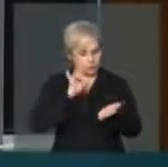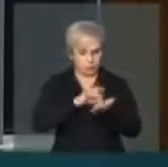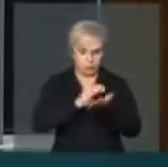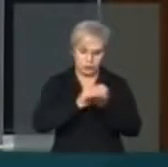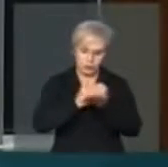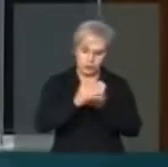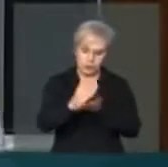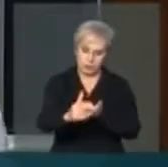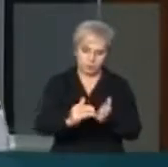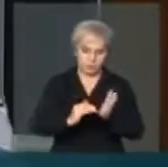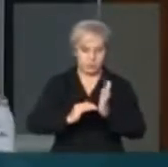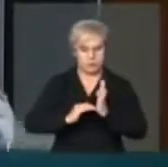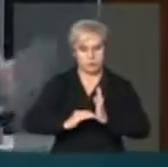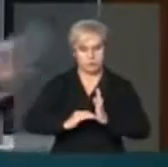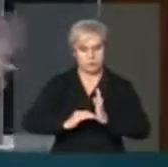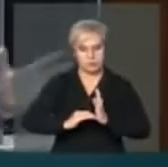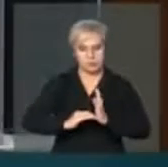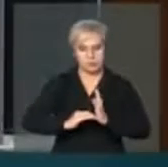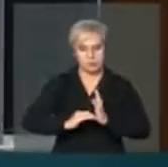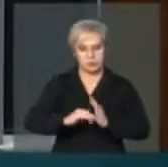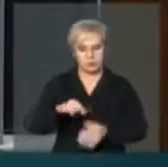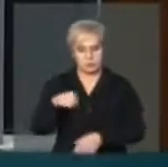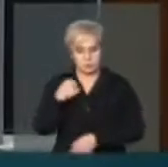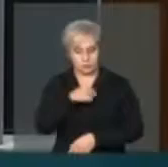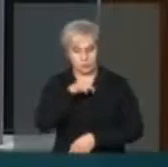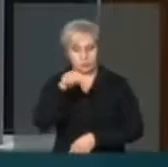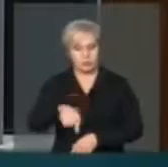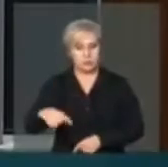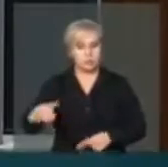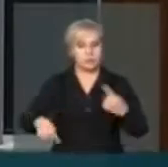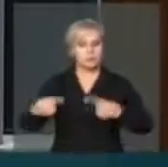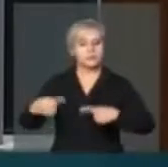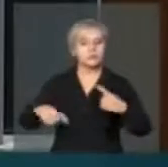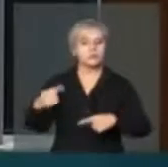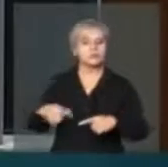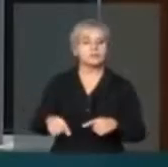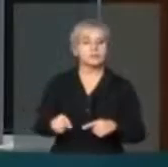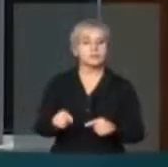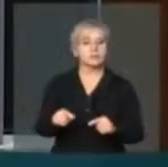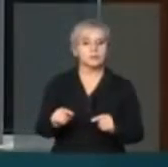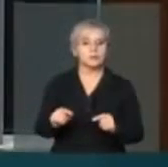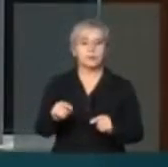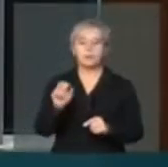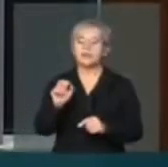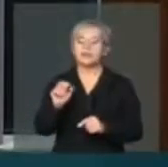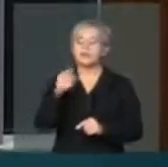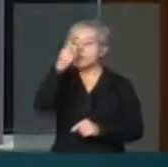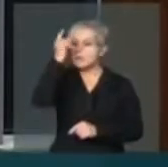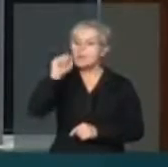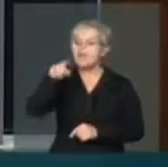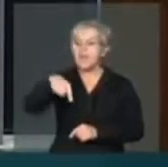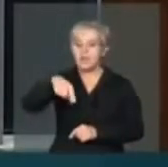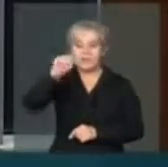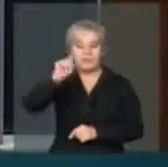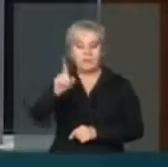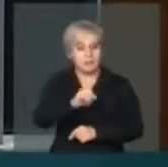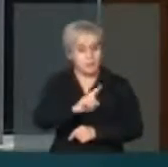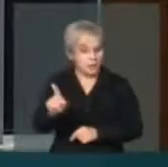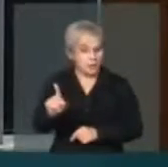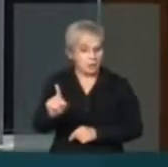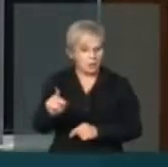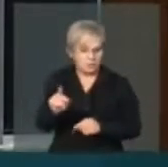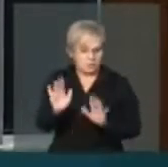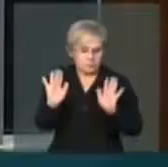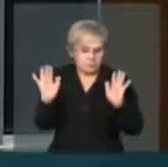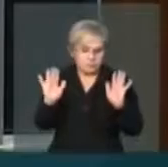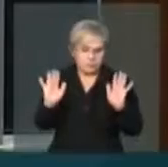do Senado. Porque nós não estamos aqui discutindo se é uma questão de quem vai nomear, se é presidente Dilma, se quem